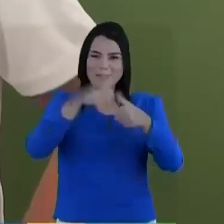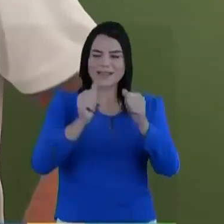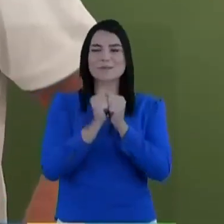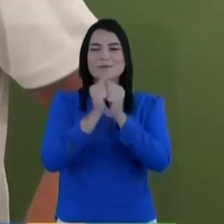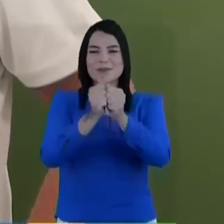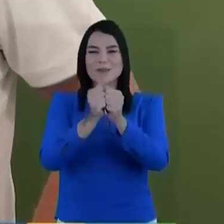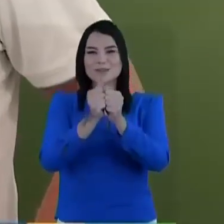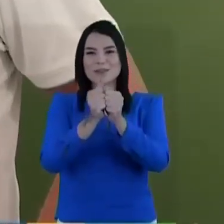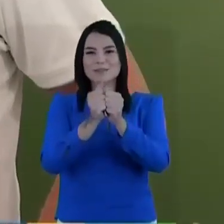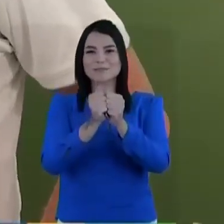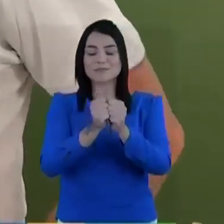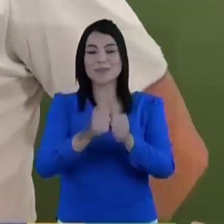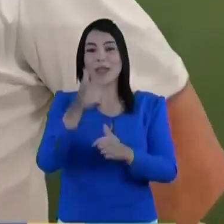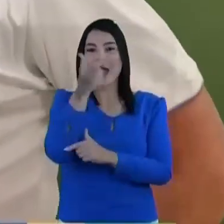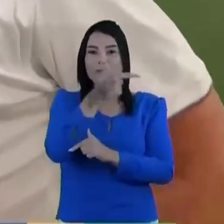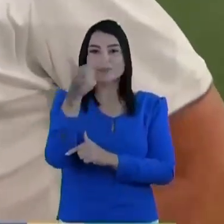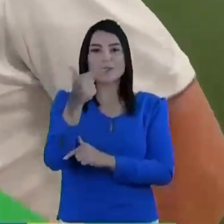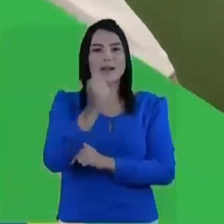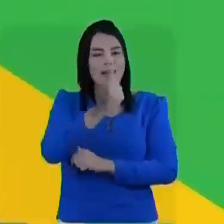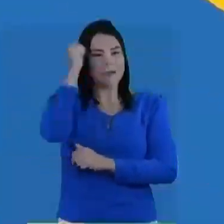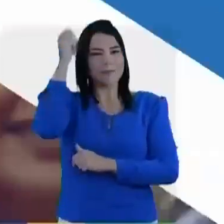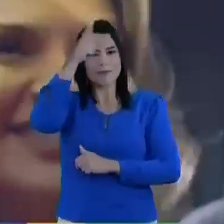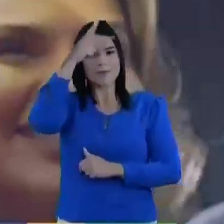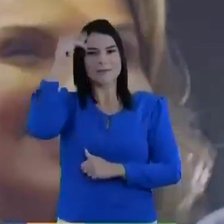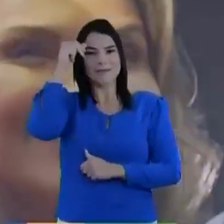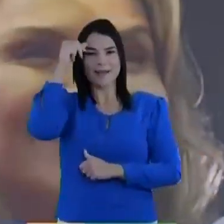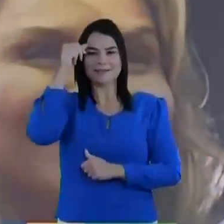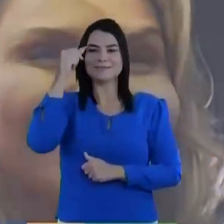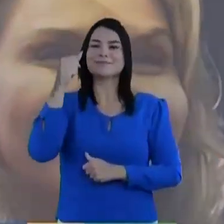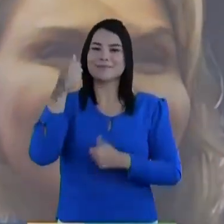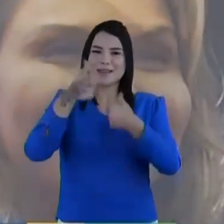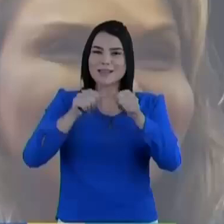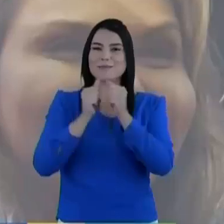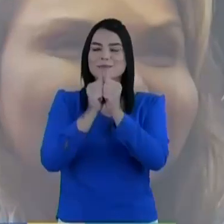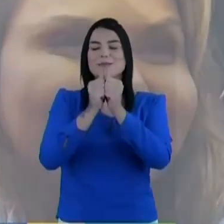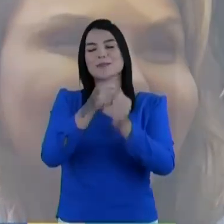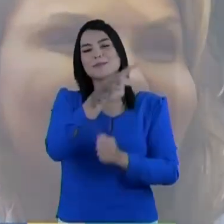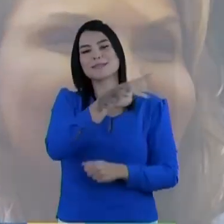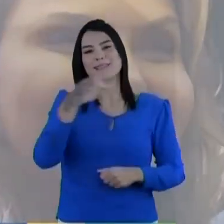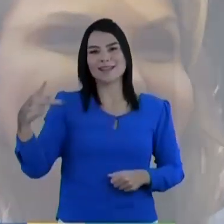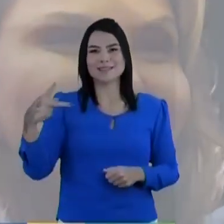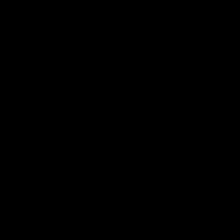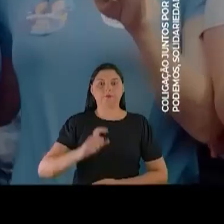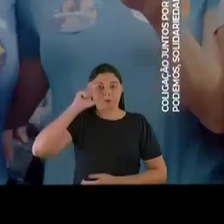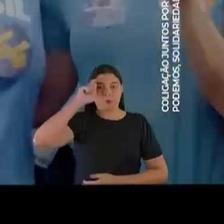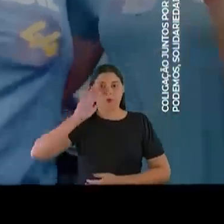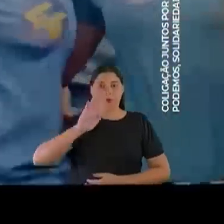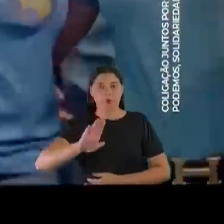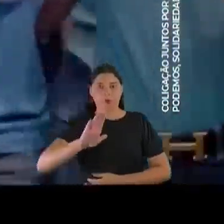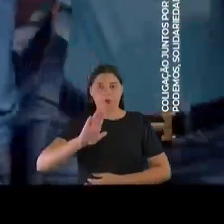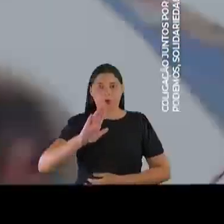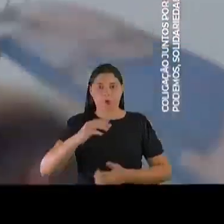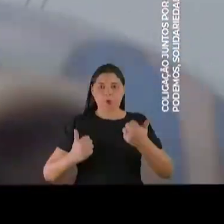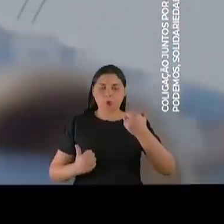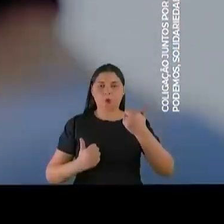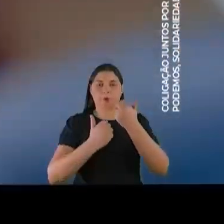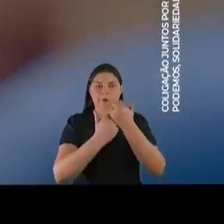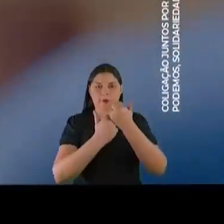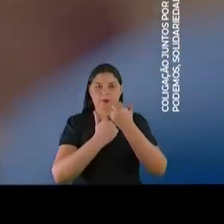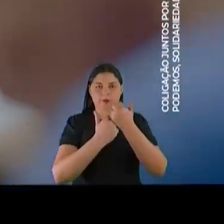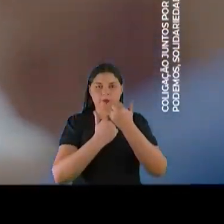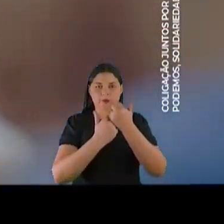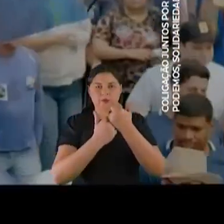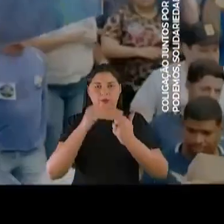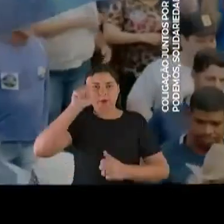Valeu. Tamo junto, presidente. Valeu, Pedro. Muito obrigado. Prefeito é Abílio Cuiabá. O modelo, com o nosso